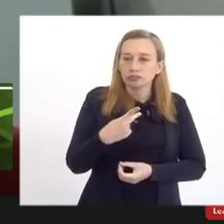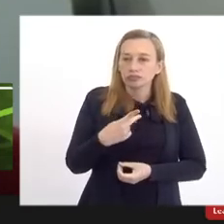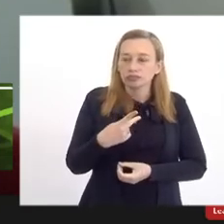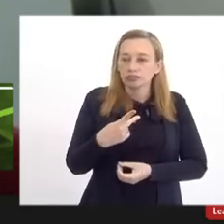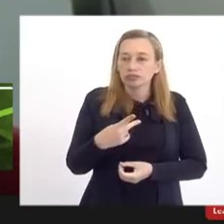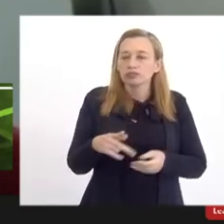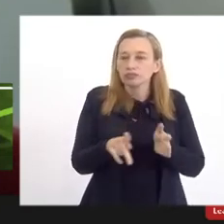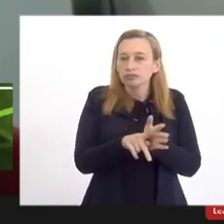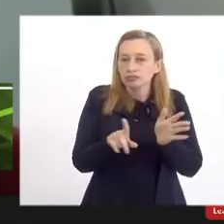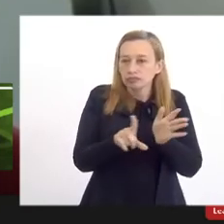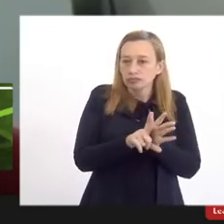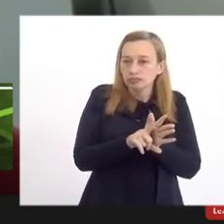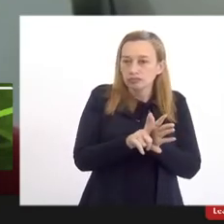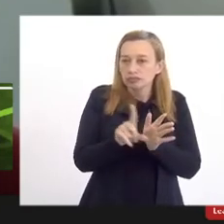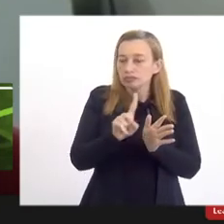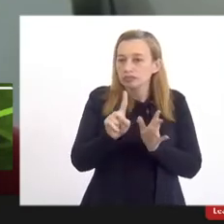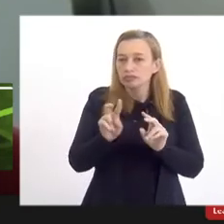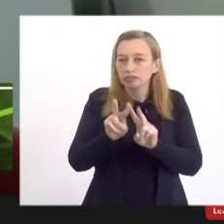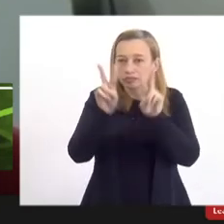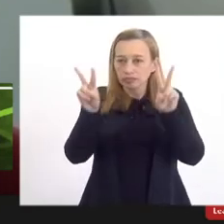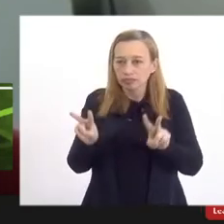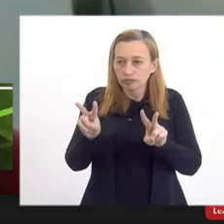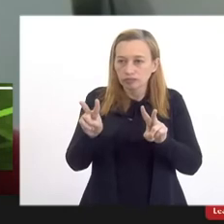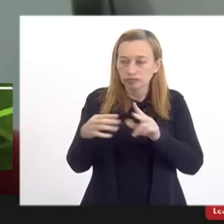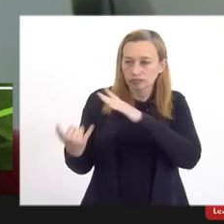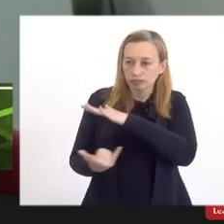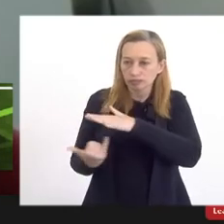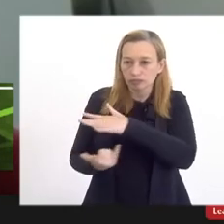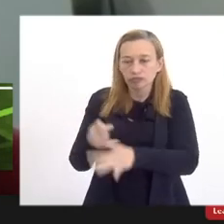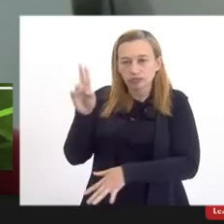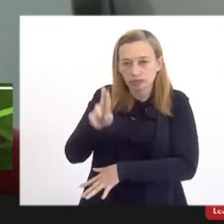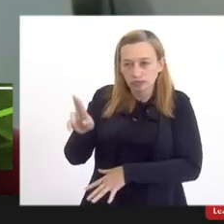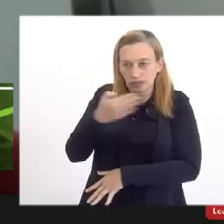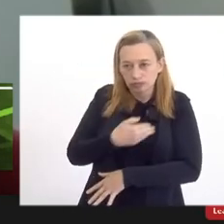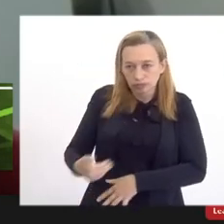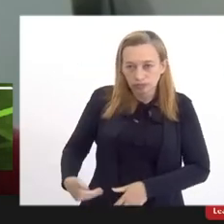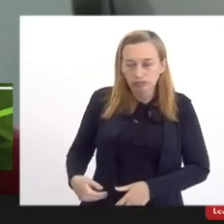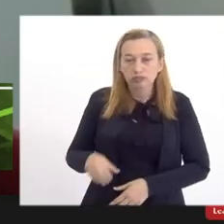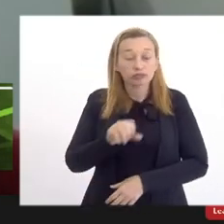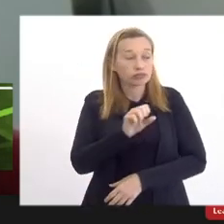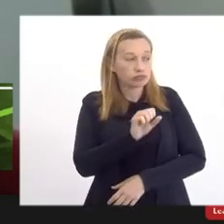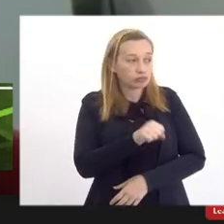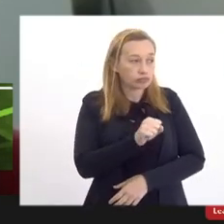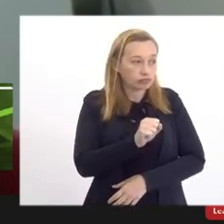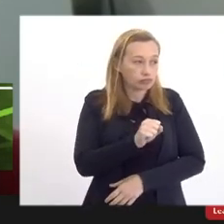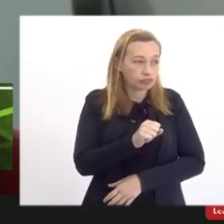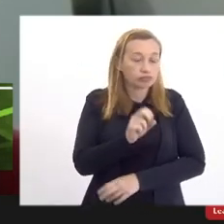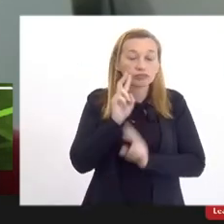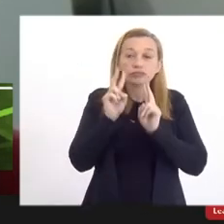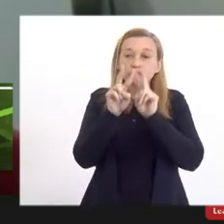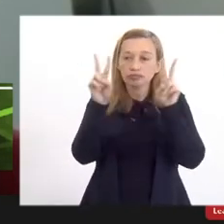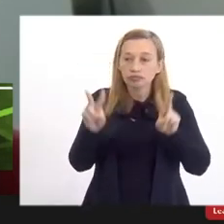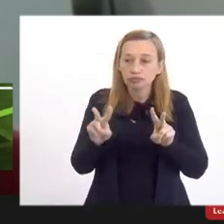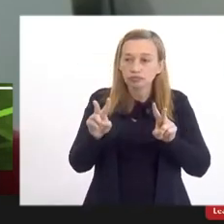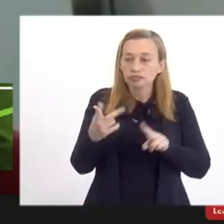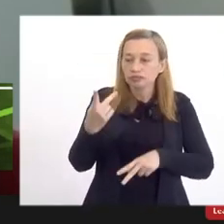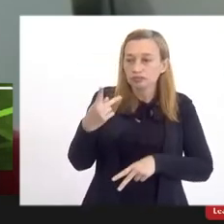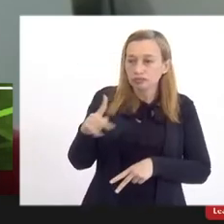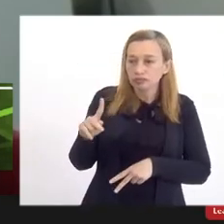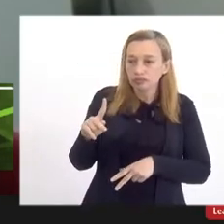presente projeto de lei não visa a extinção da universidade pública, outro sim, visa a sua